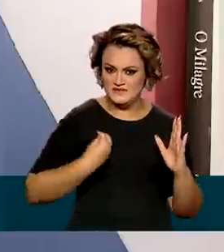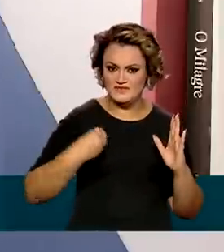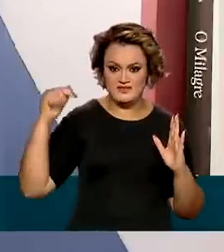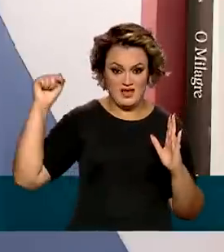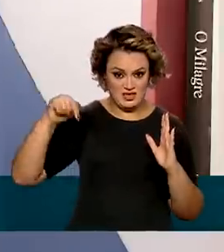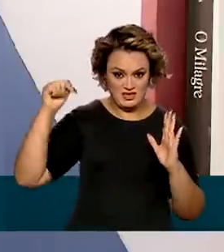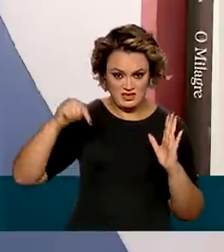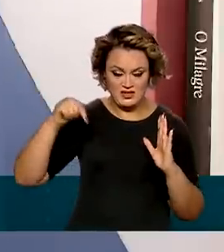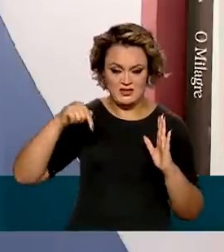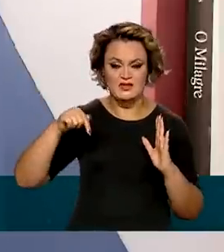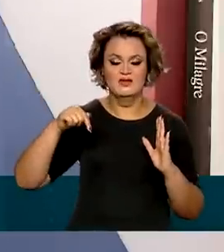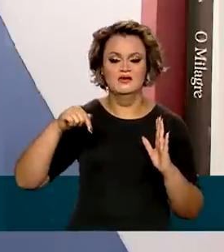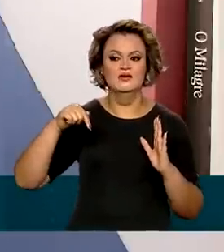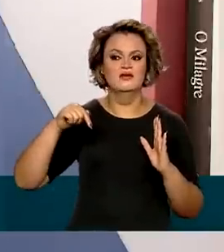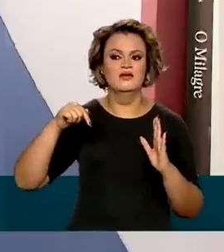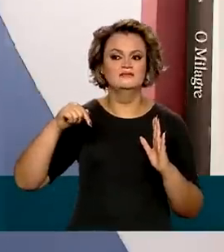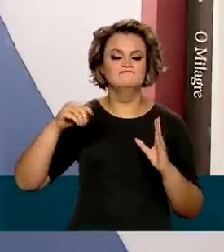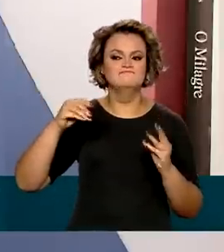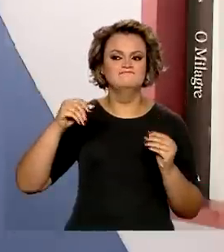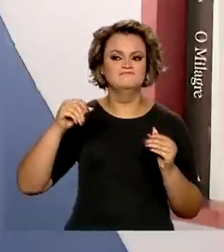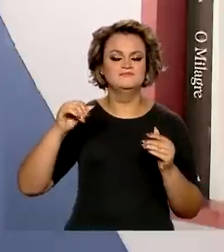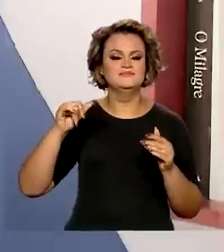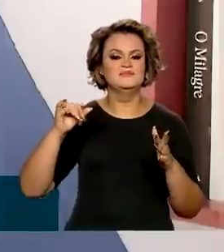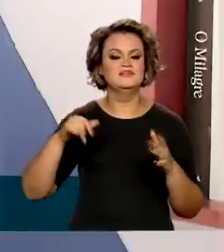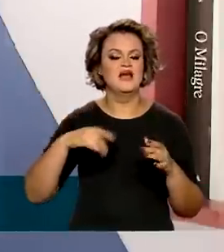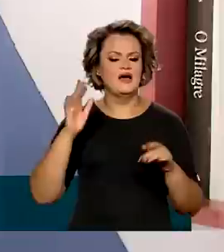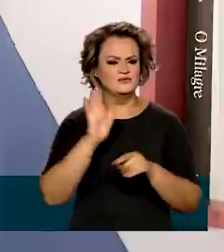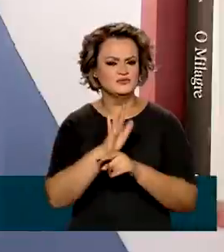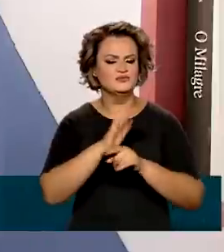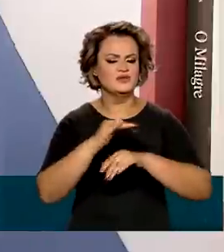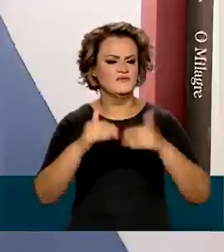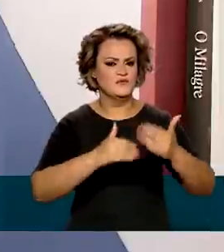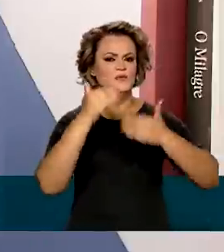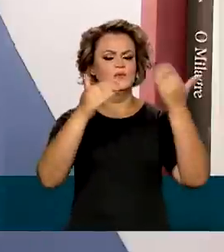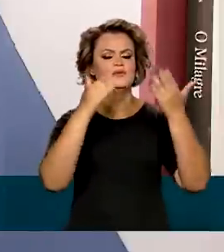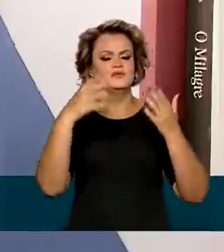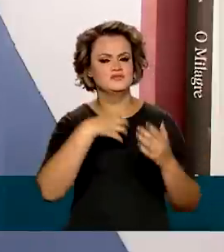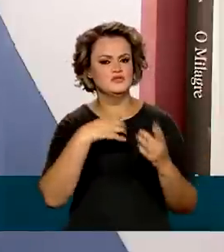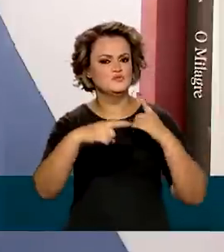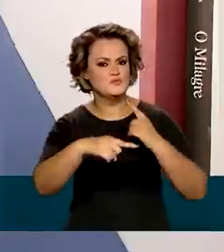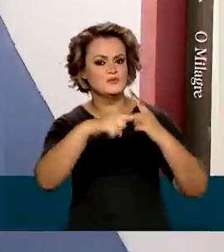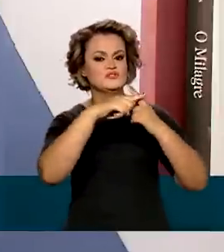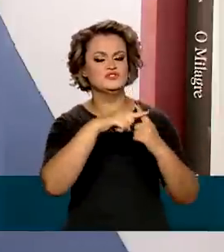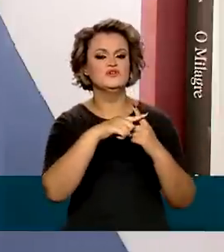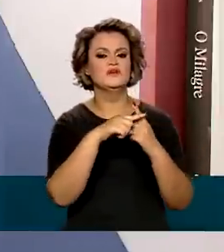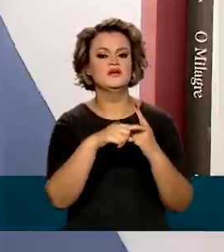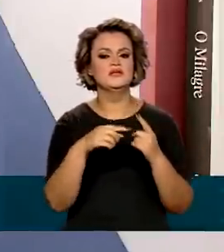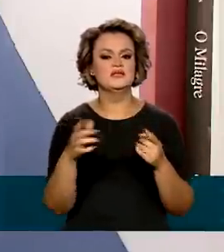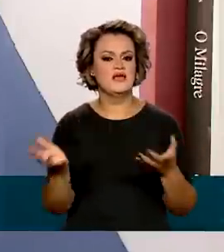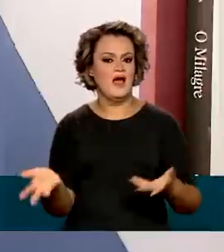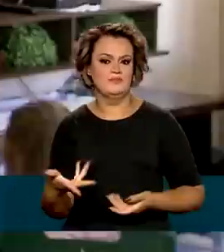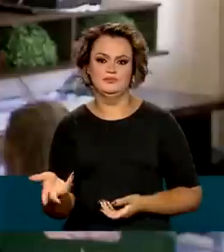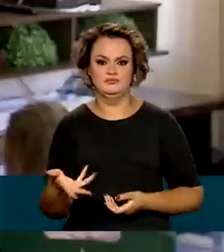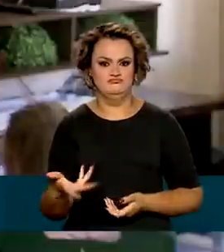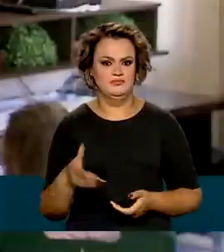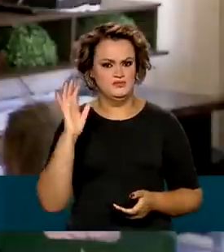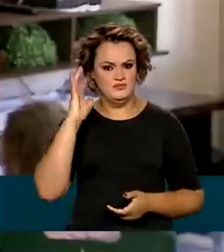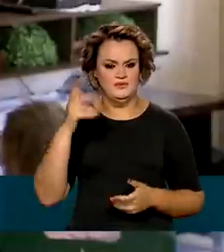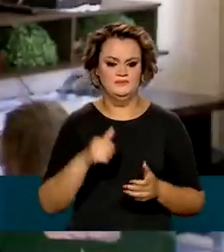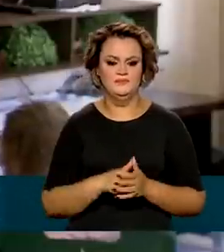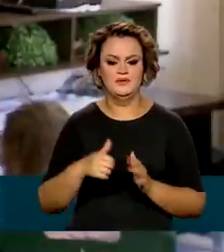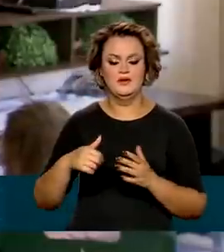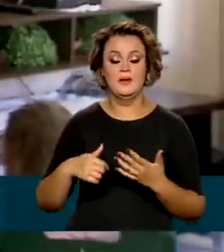serviço de acolhimento seja agregador, construtivo e positivo e que ele seja o mais célebre possível. Uma